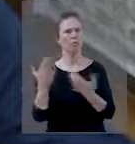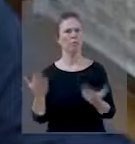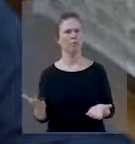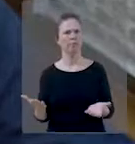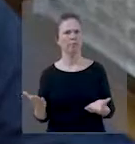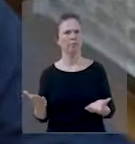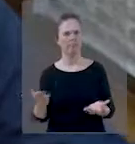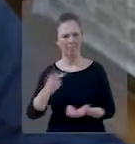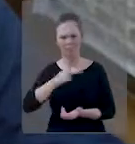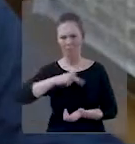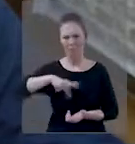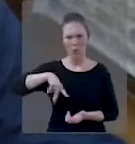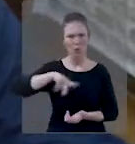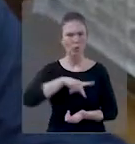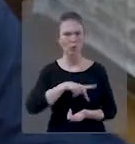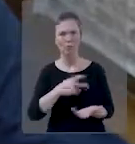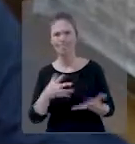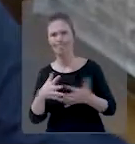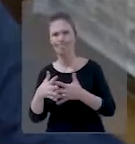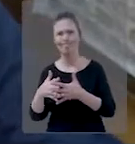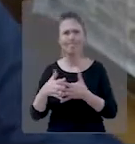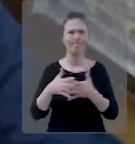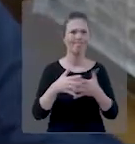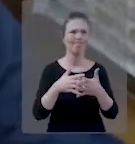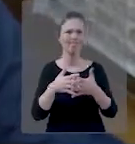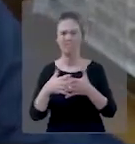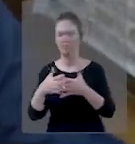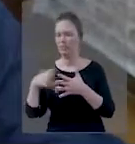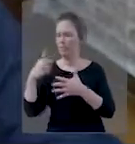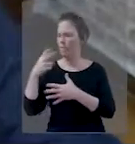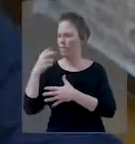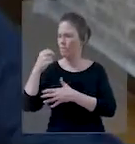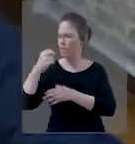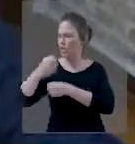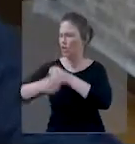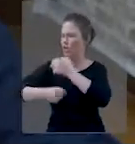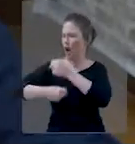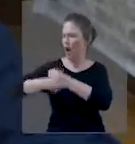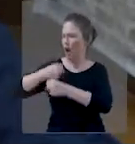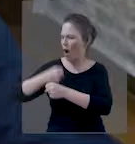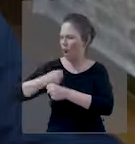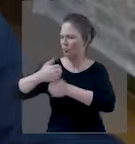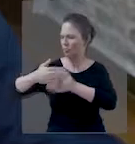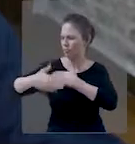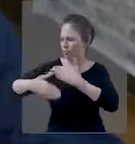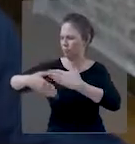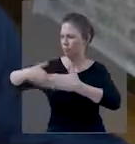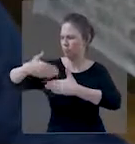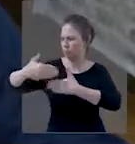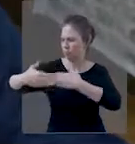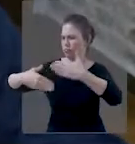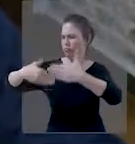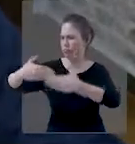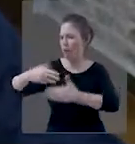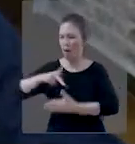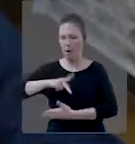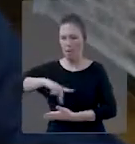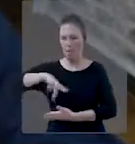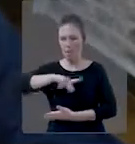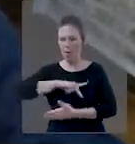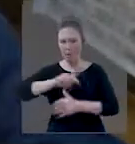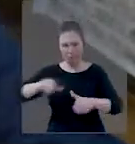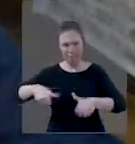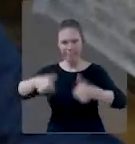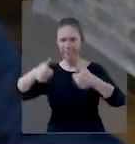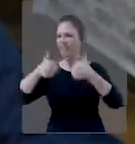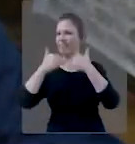aí e o povo virou uma naba estava numa naba foram passou 20 anos em que o povo não conseguiu